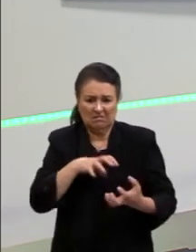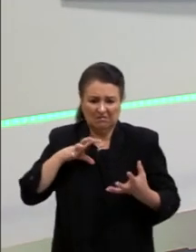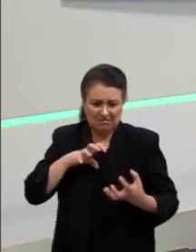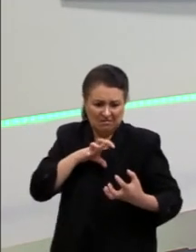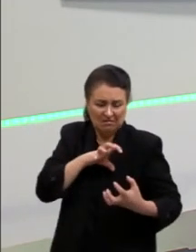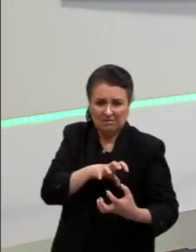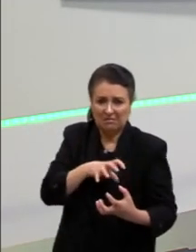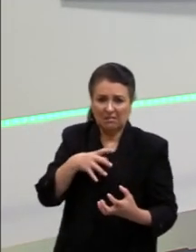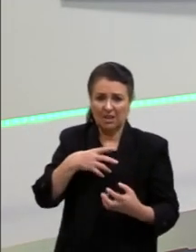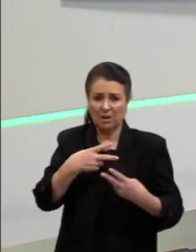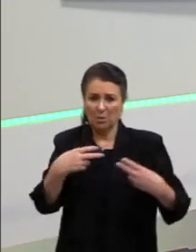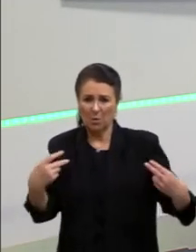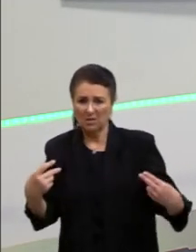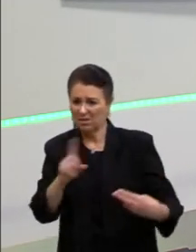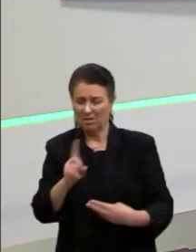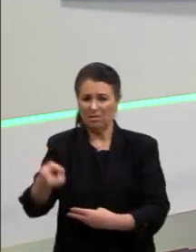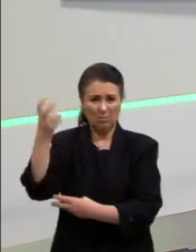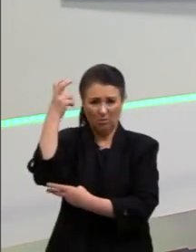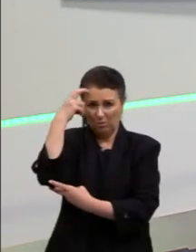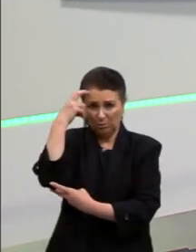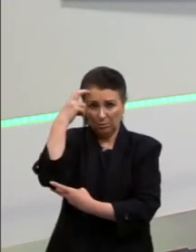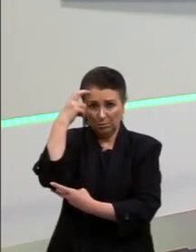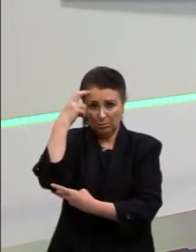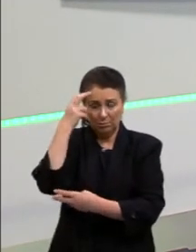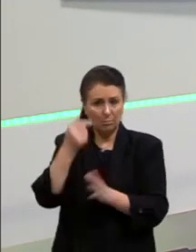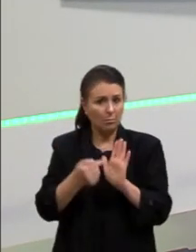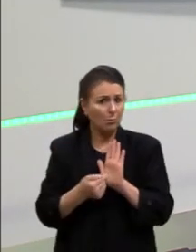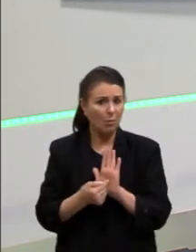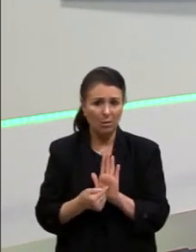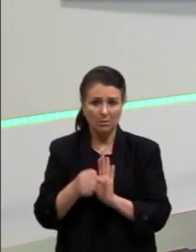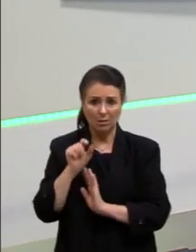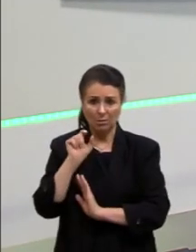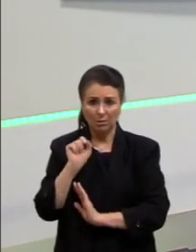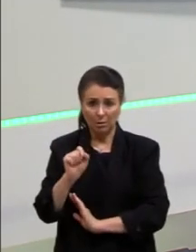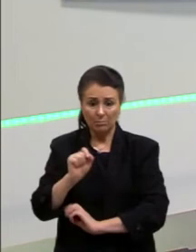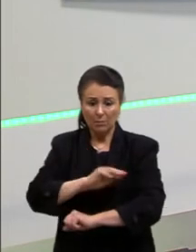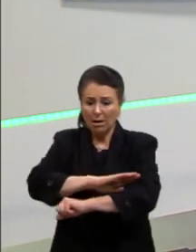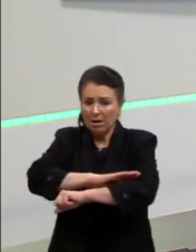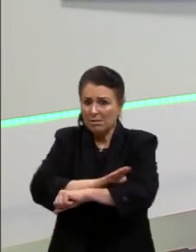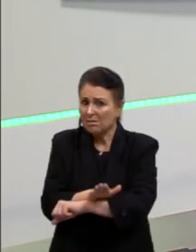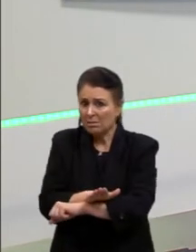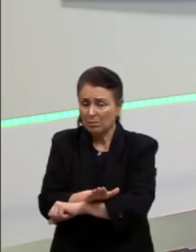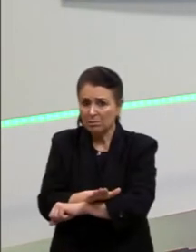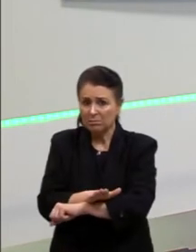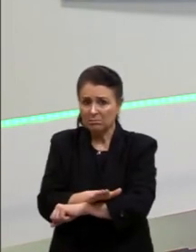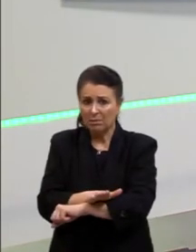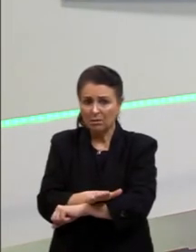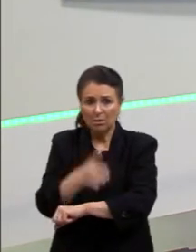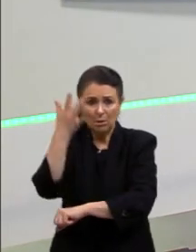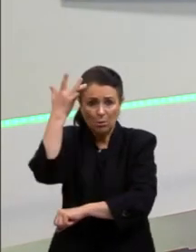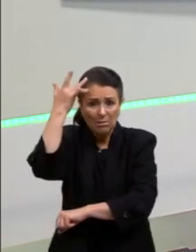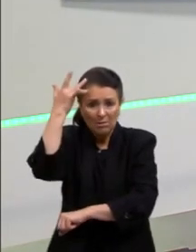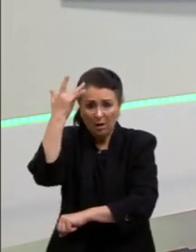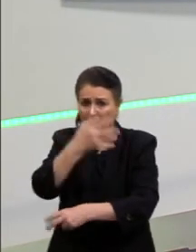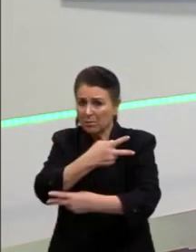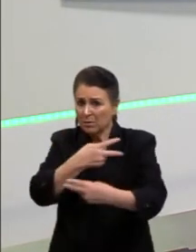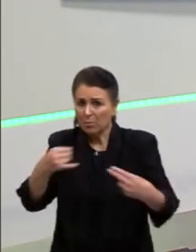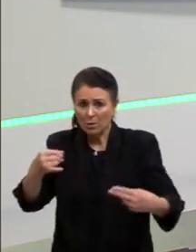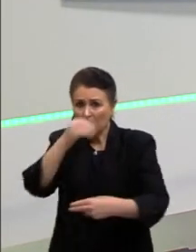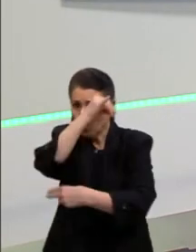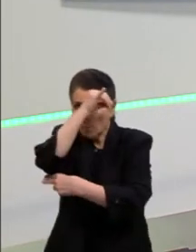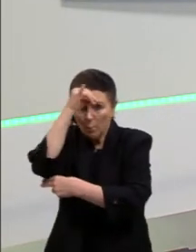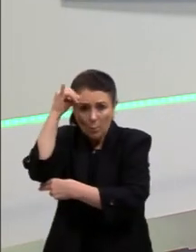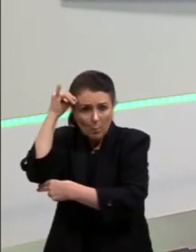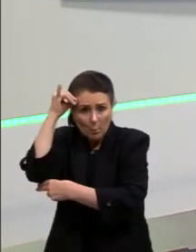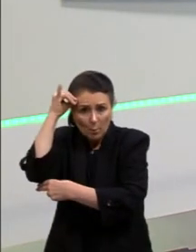baixaria, isso é uma demonstração de racismo, de ignorância, de desconhecimento. E lá na nossa primeira aula,